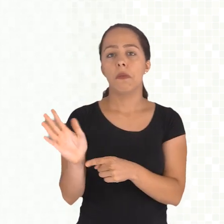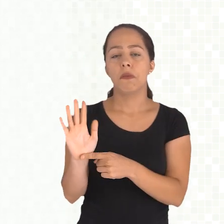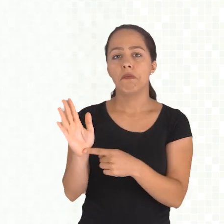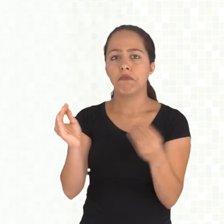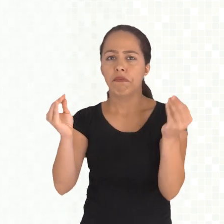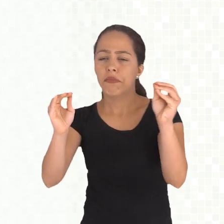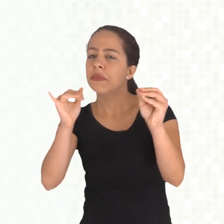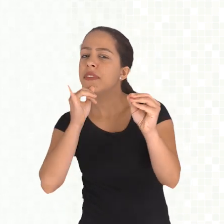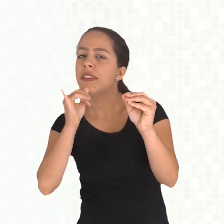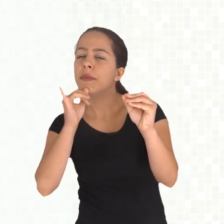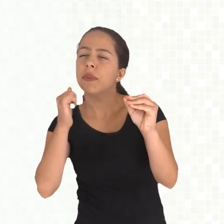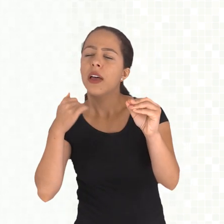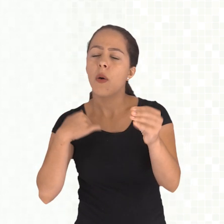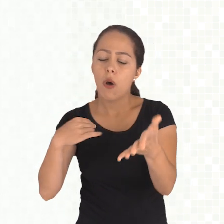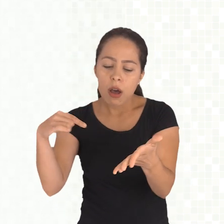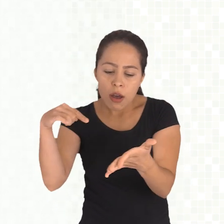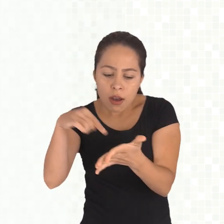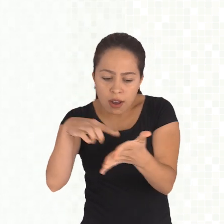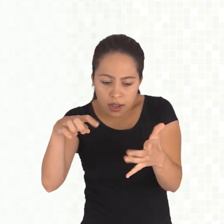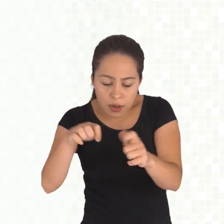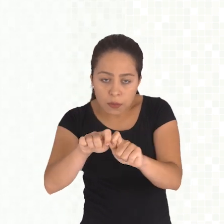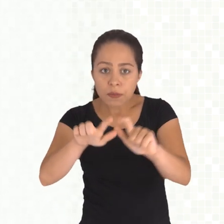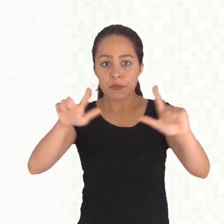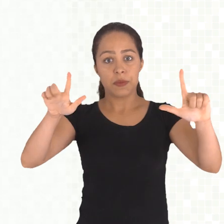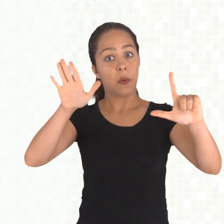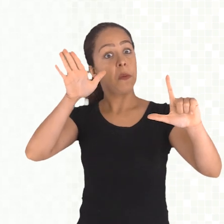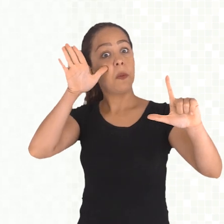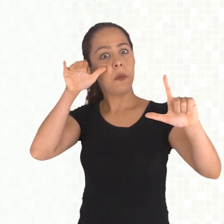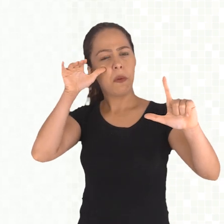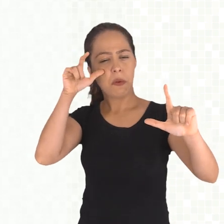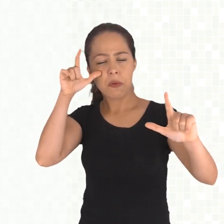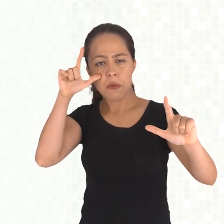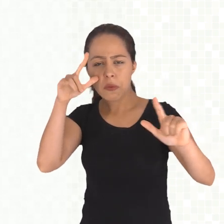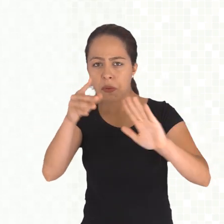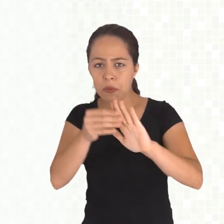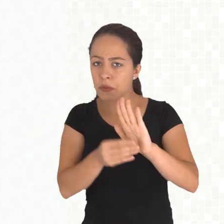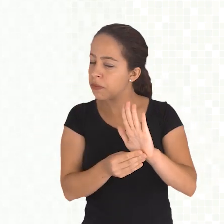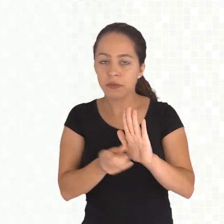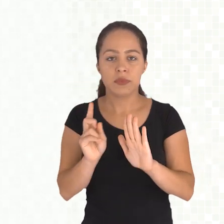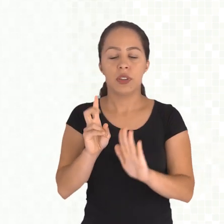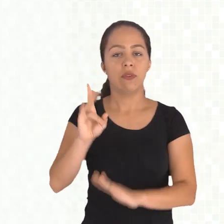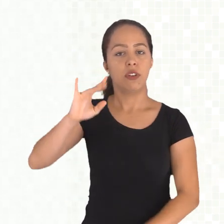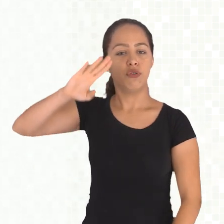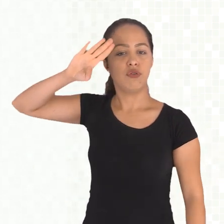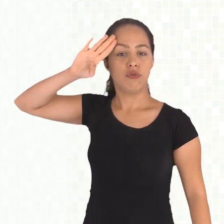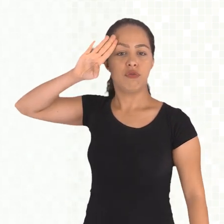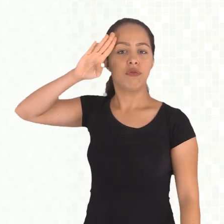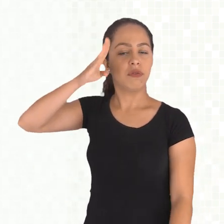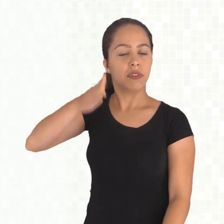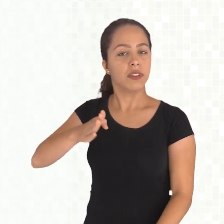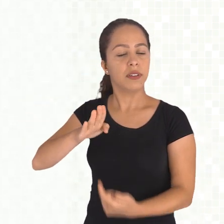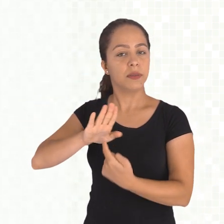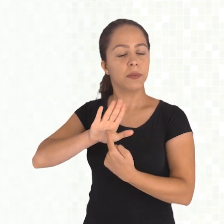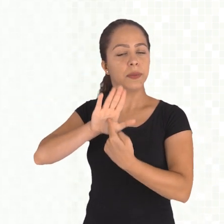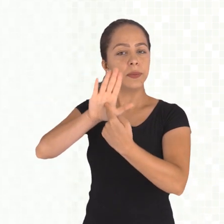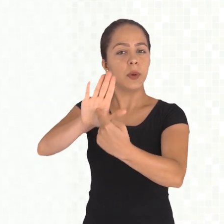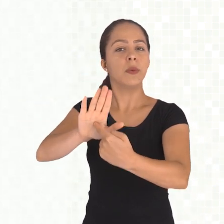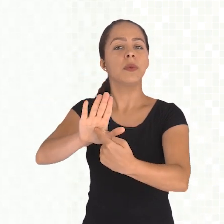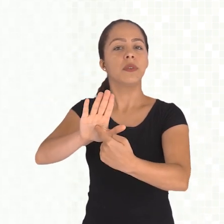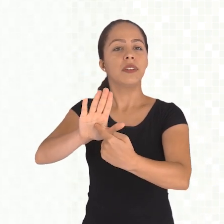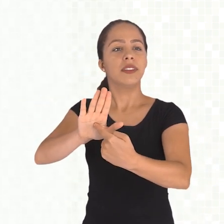clica para então ver o conteúdo. Ele vai aparecer diretamente aqui na